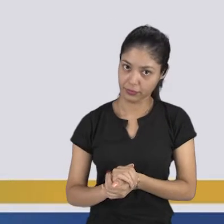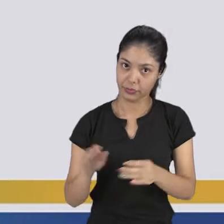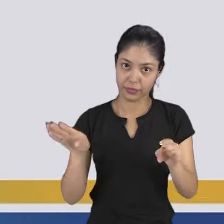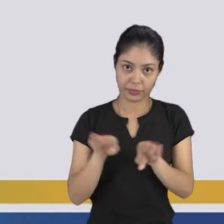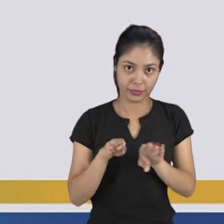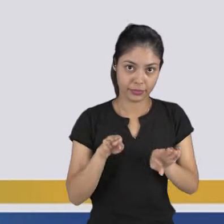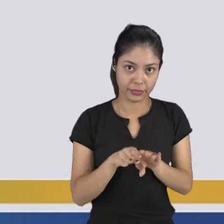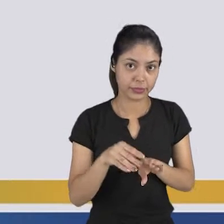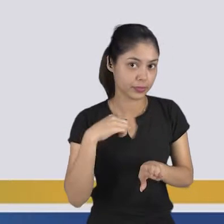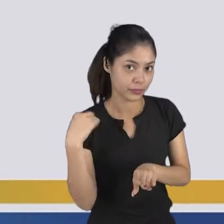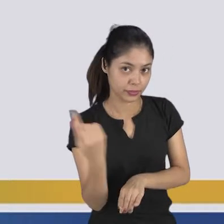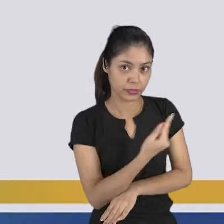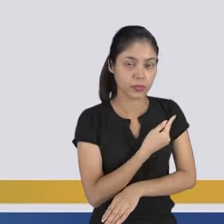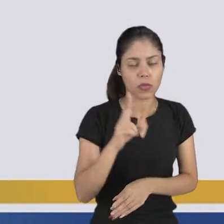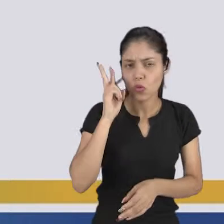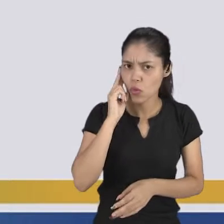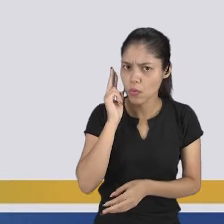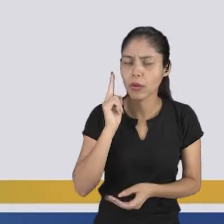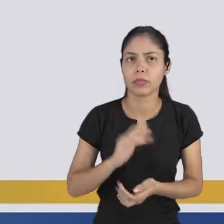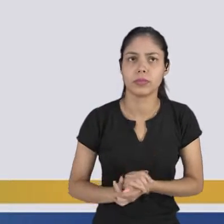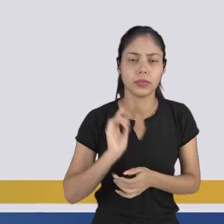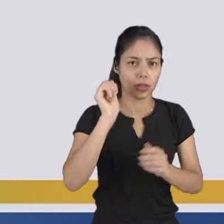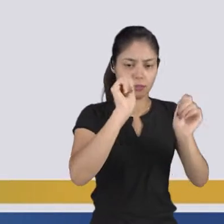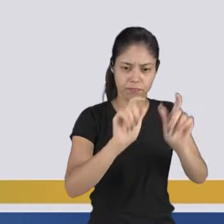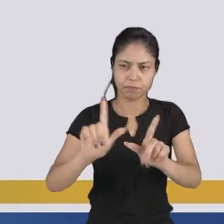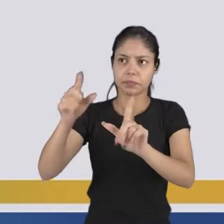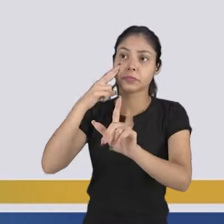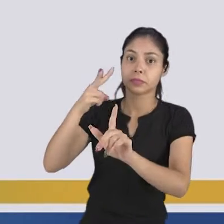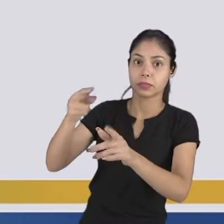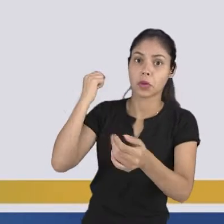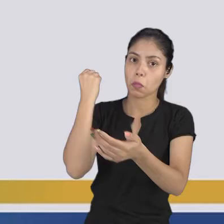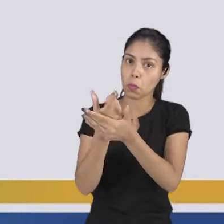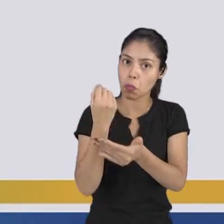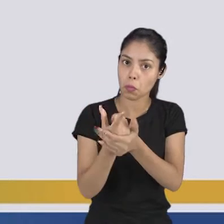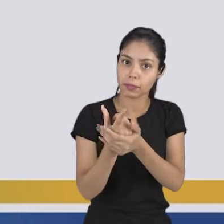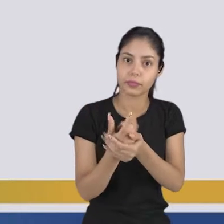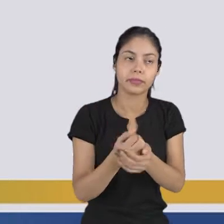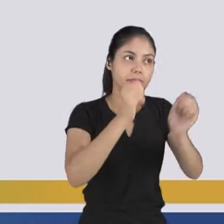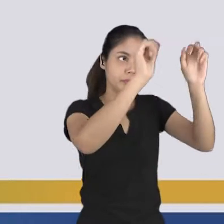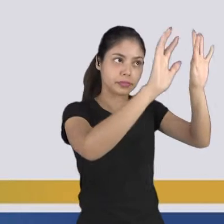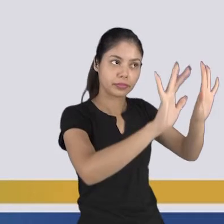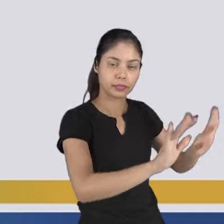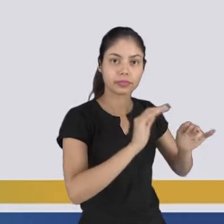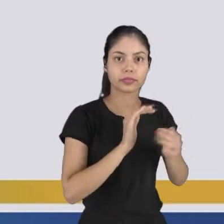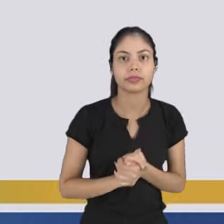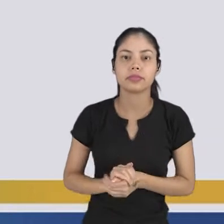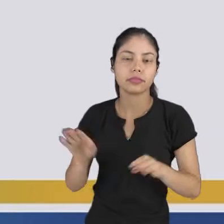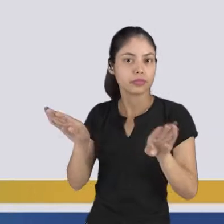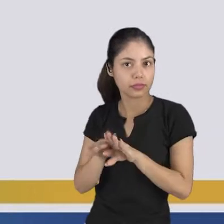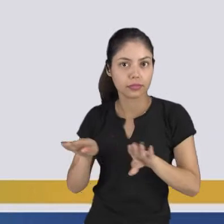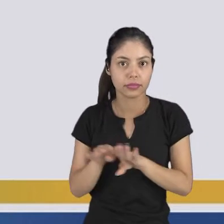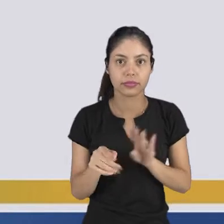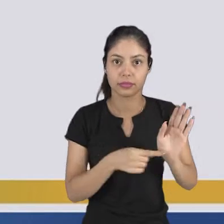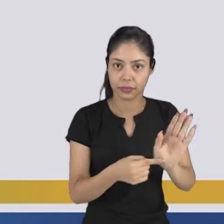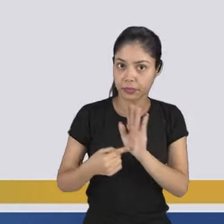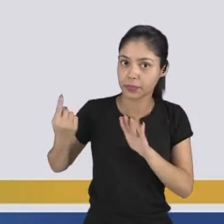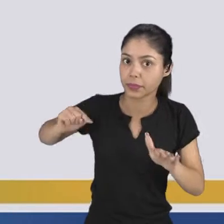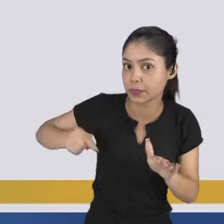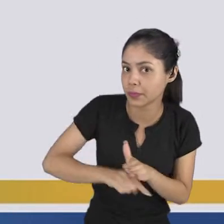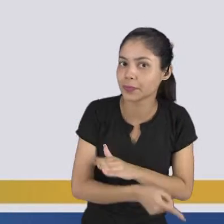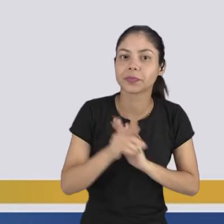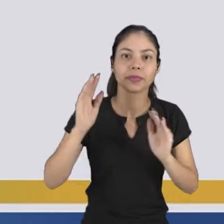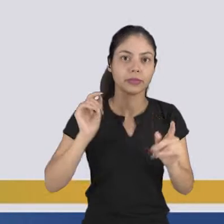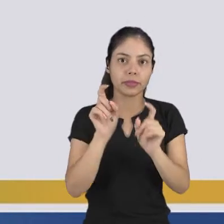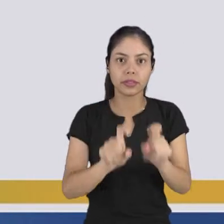mesmo numa tela normal, aquela tela que você compra com tecido. Mas ela também pode ser trabalhada dentro do